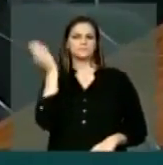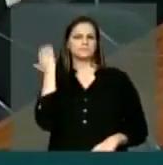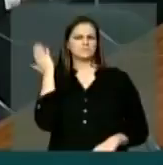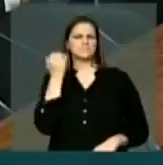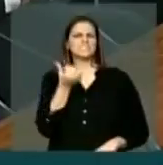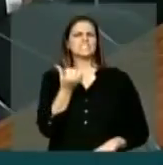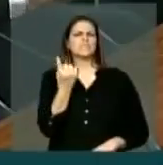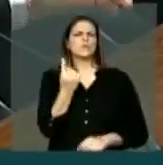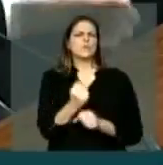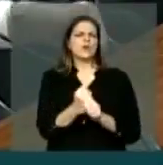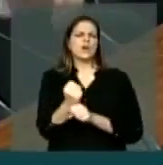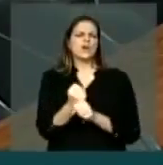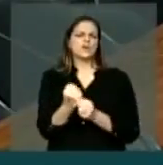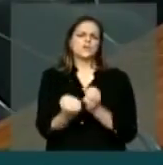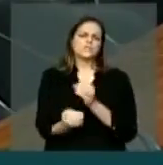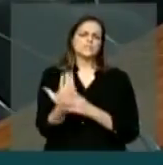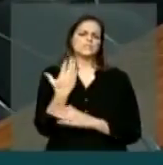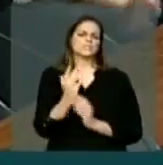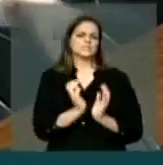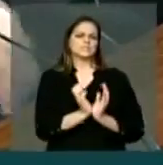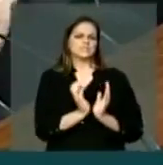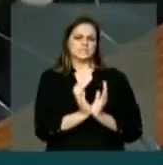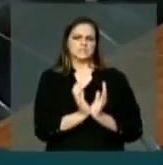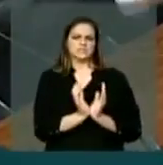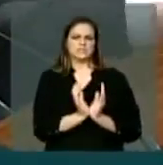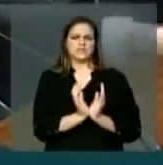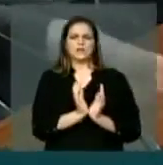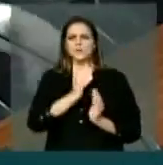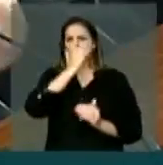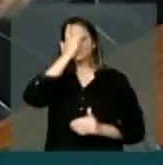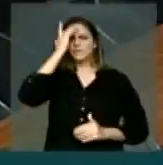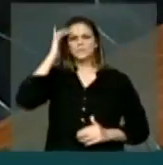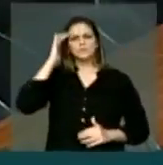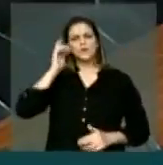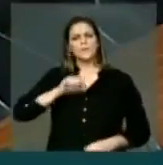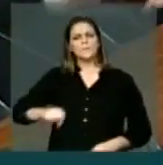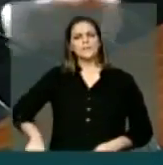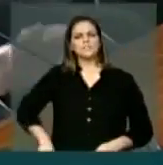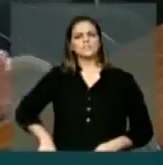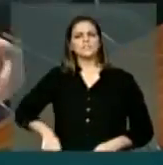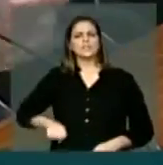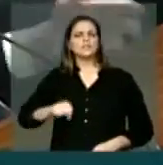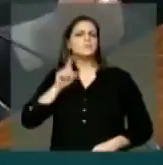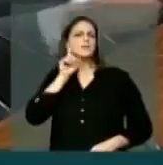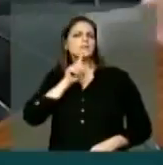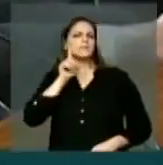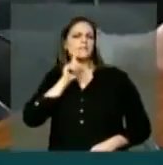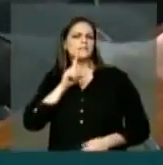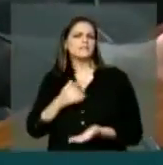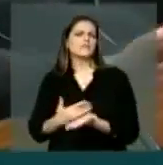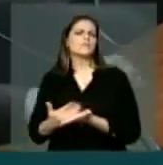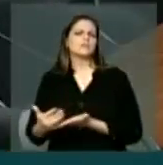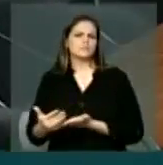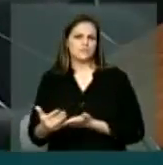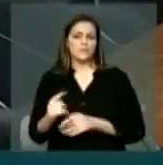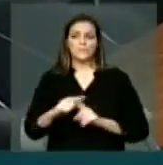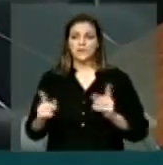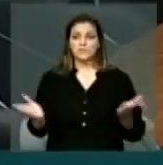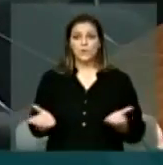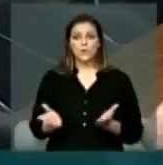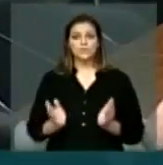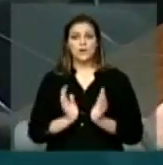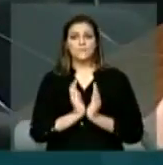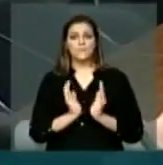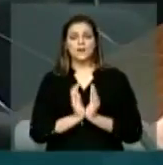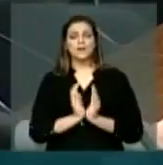60 anos atrás, com a elite, eram funcionários da embaixada americana e tal, hoje o que você tem nas APAES, são